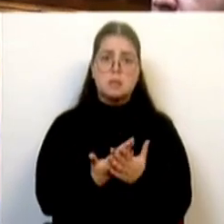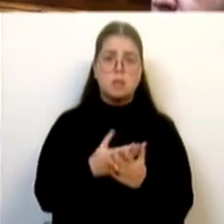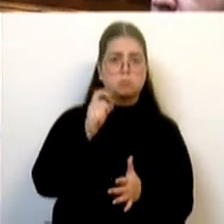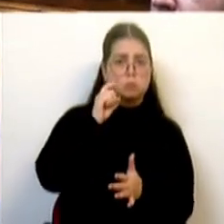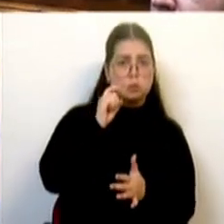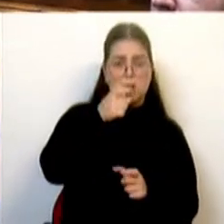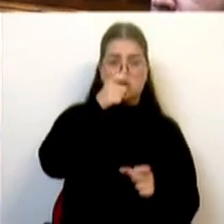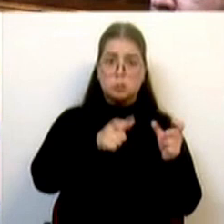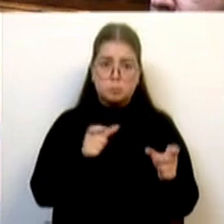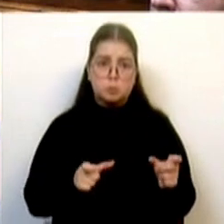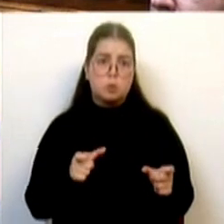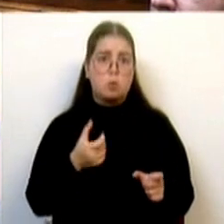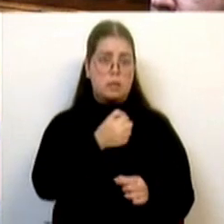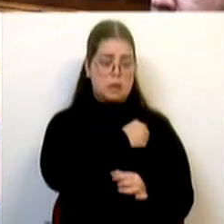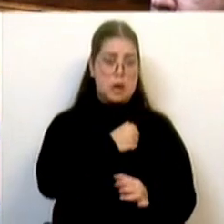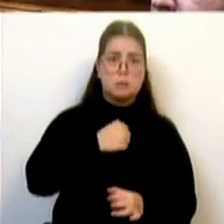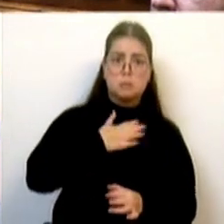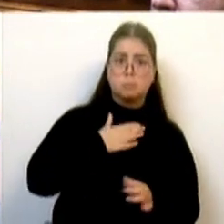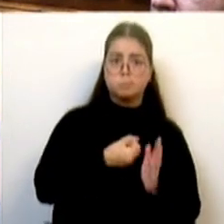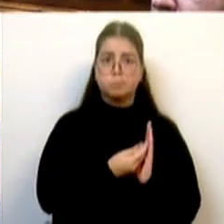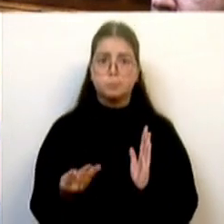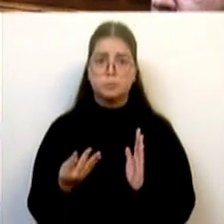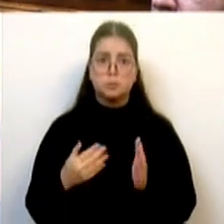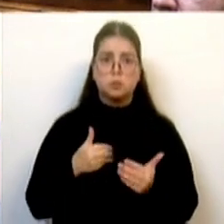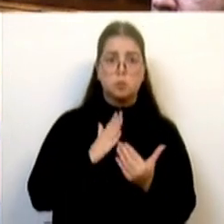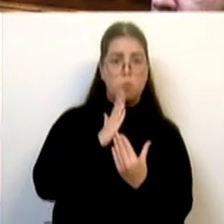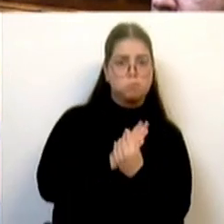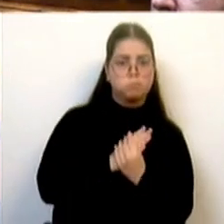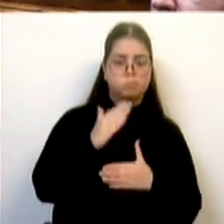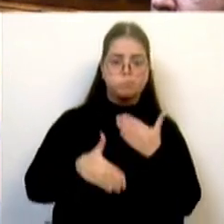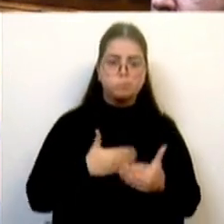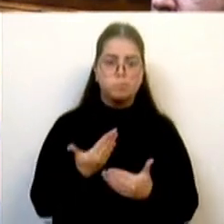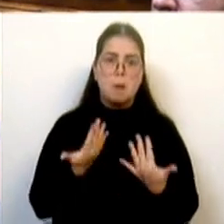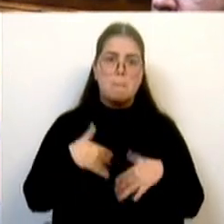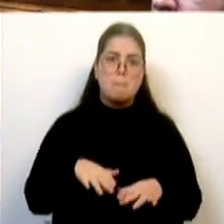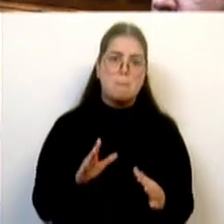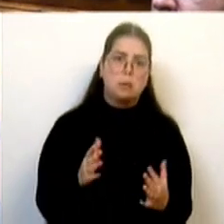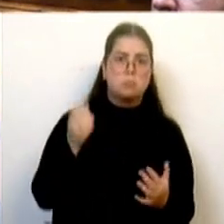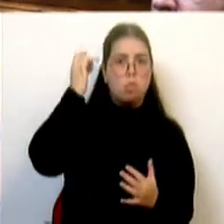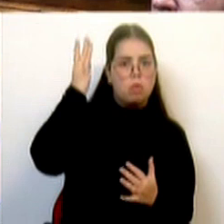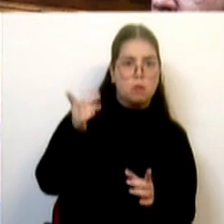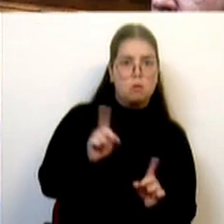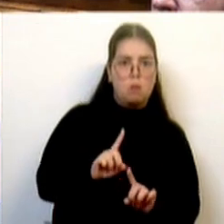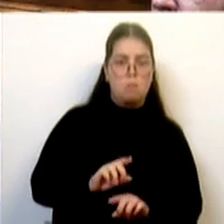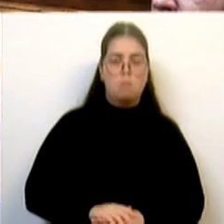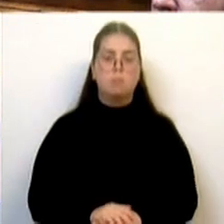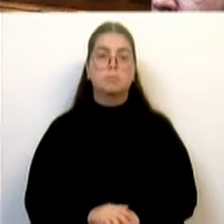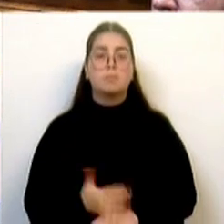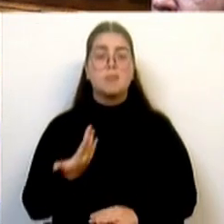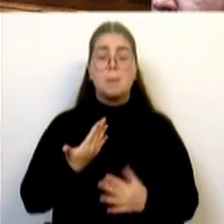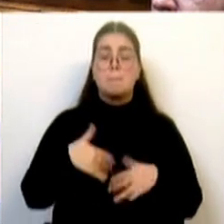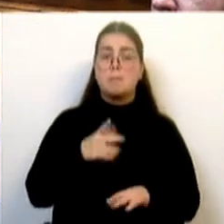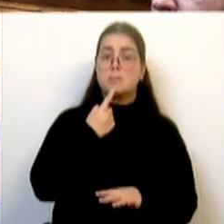que já iniciaram um processo e que, obviamente, não podem ser defraudadas. E, portanto, eu lamento, mas a pergunta que quero fazer à Sra.